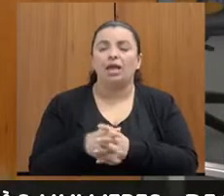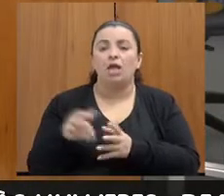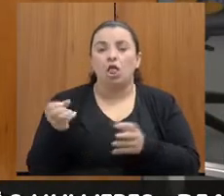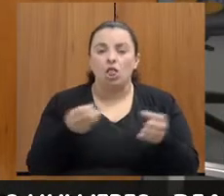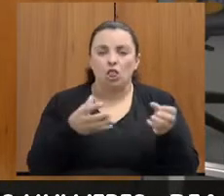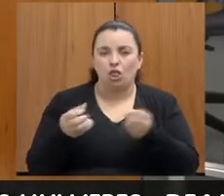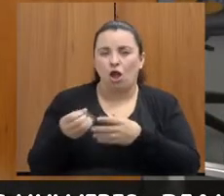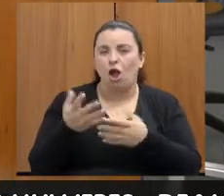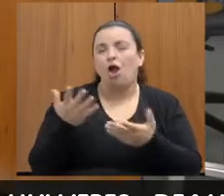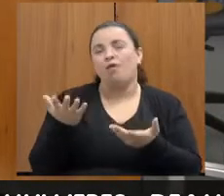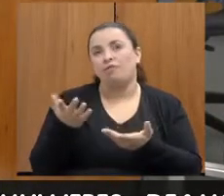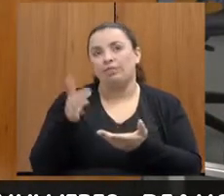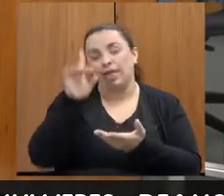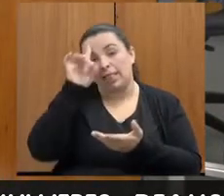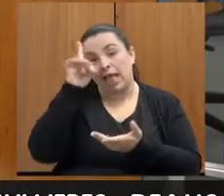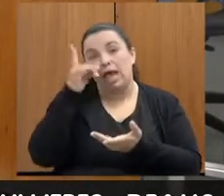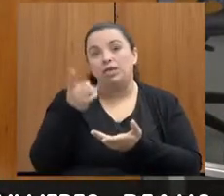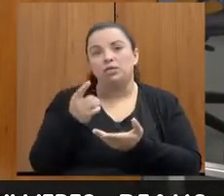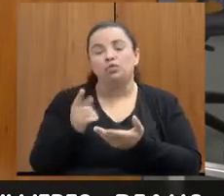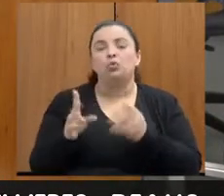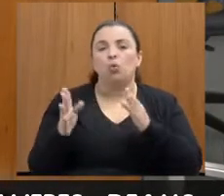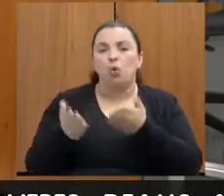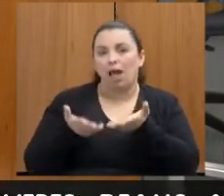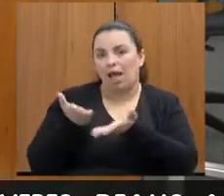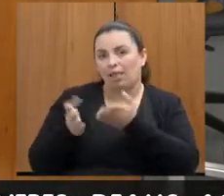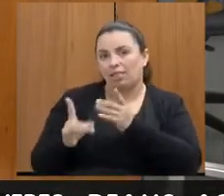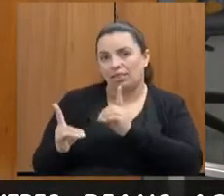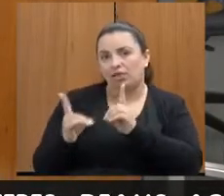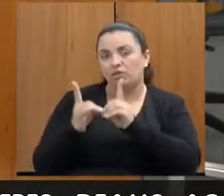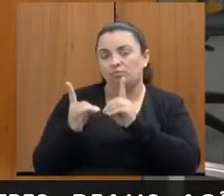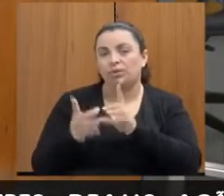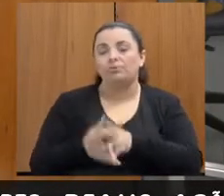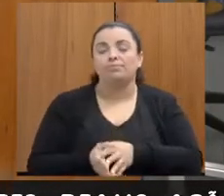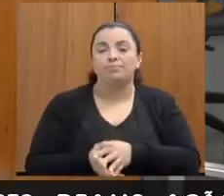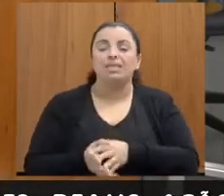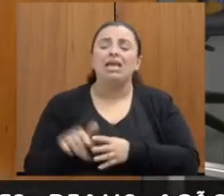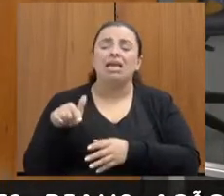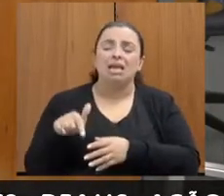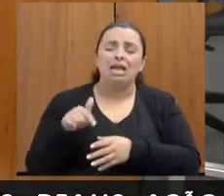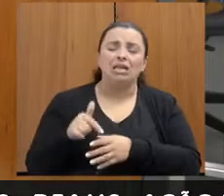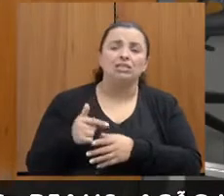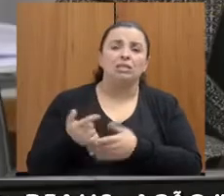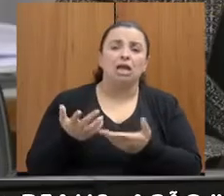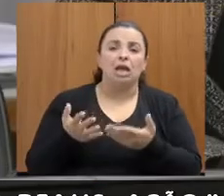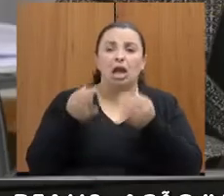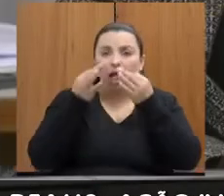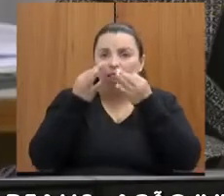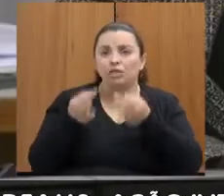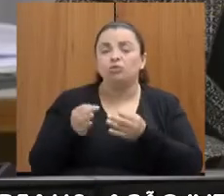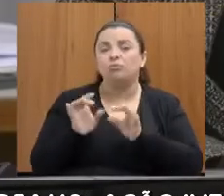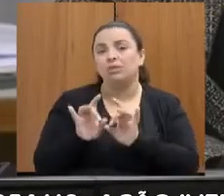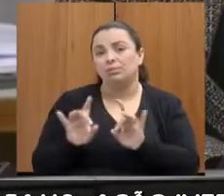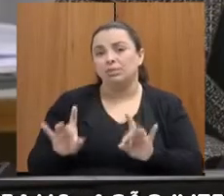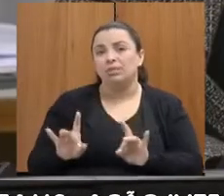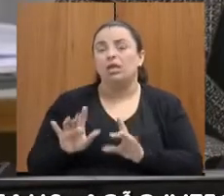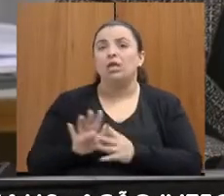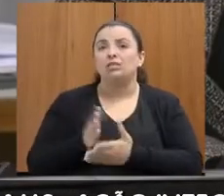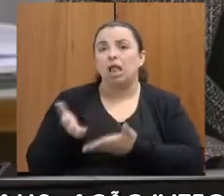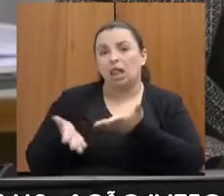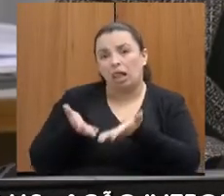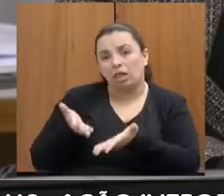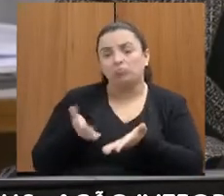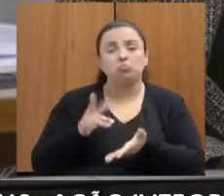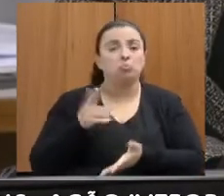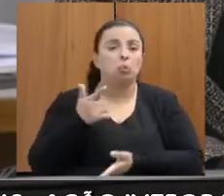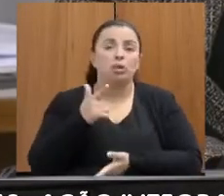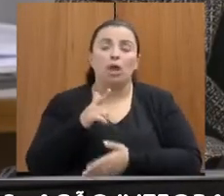atendimento. Só acrescentando que a gente também, em questão da escuta especializada, gente ainda não tem, porque não tem o profissional para isso,